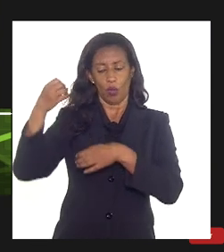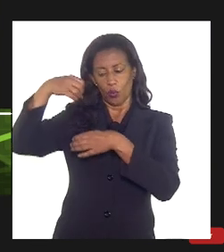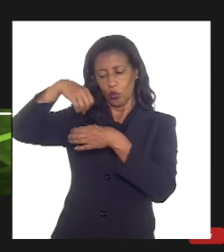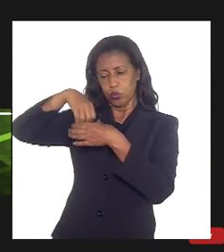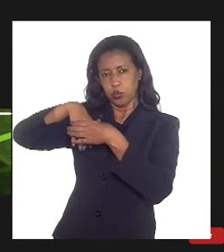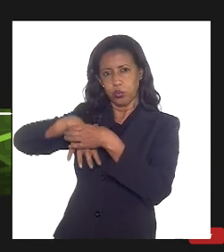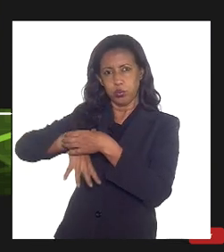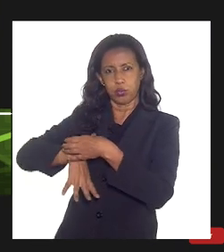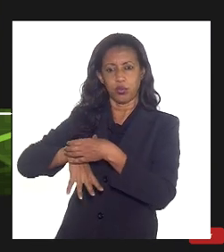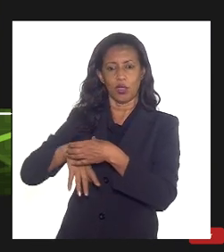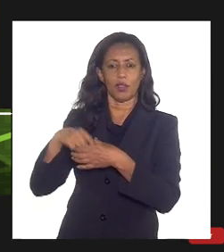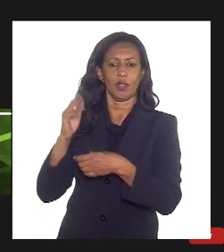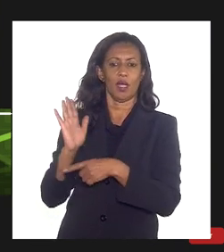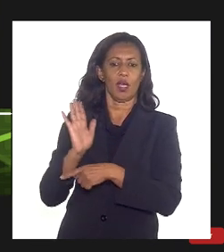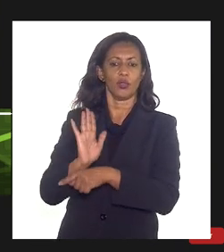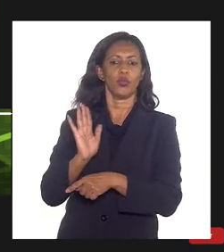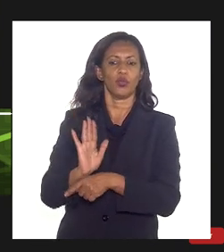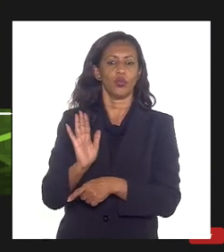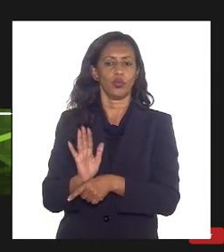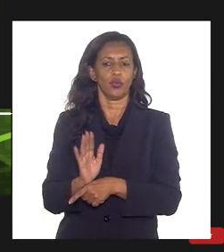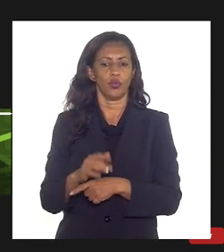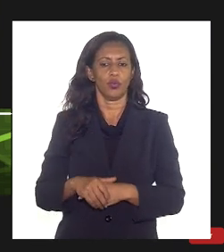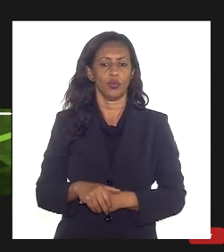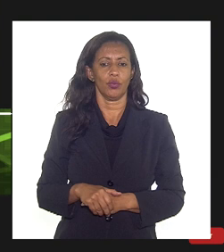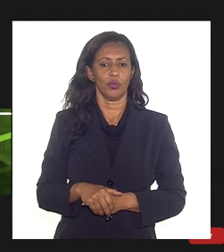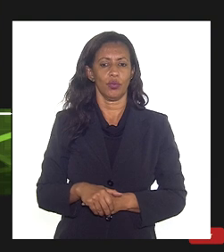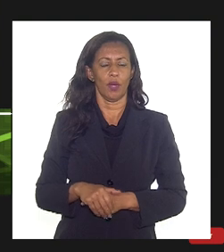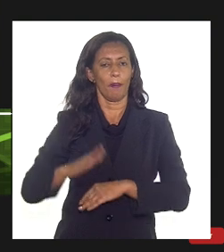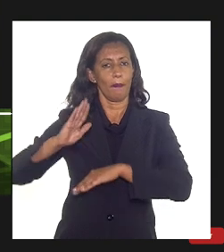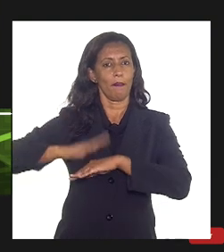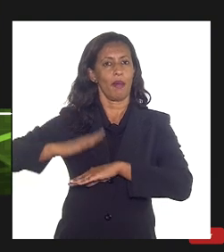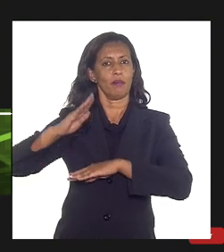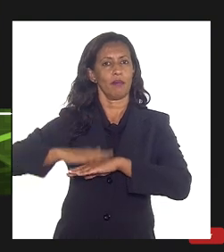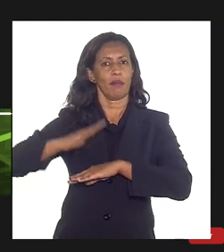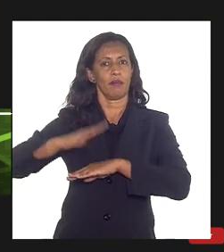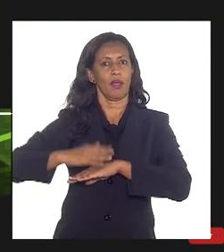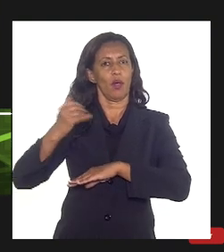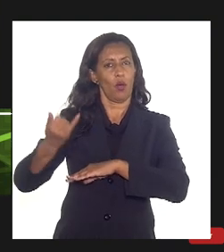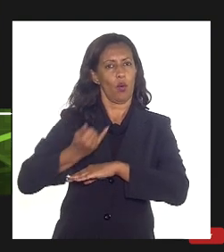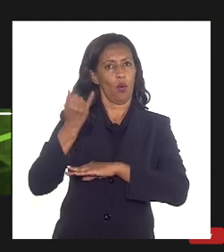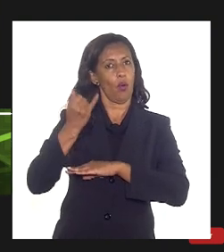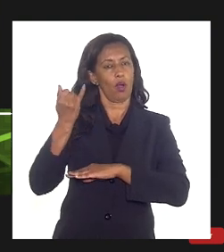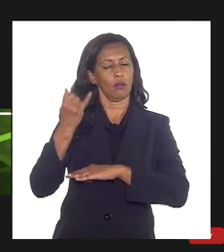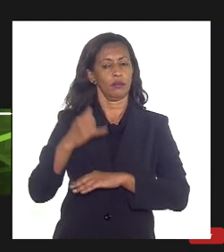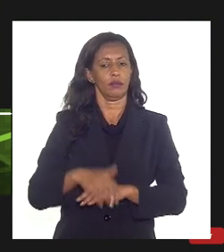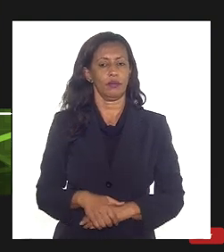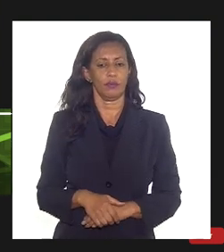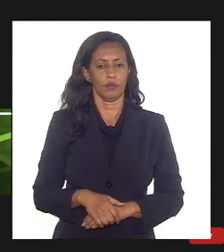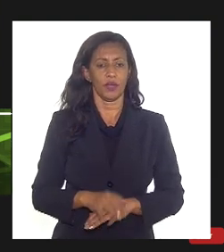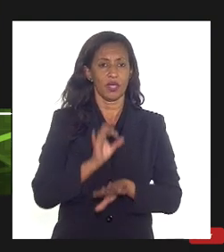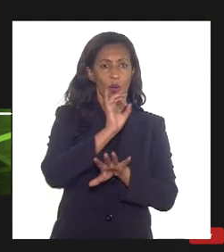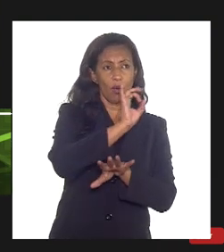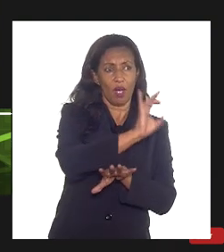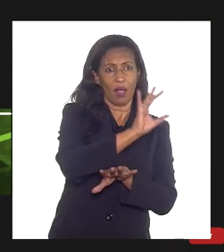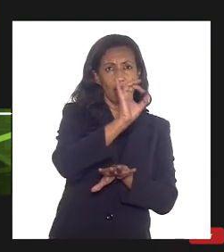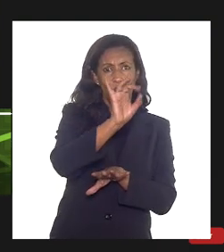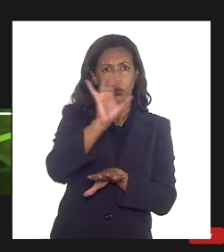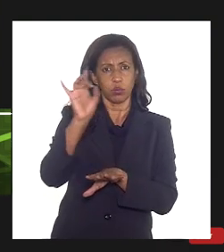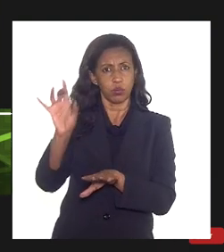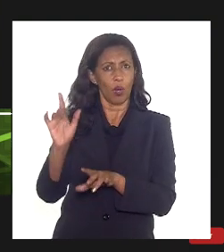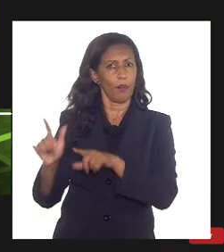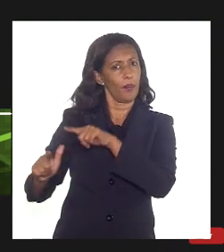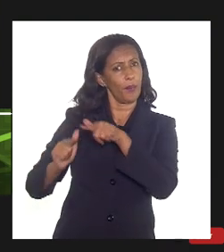reservatório ele ajuda a que a gente produza mais óleo então esse é um ponto importante então cada um dos projetos